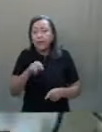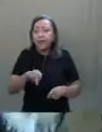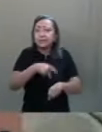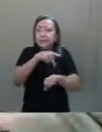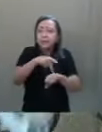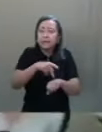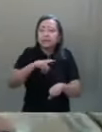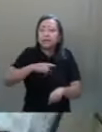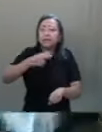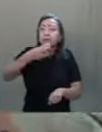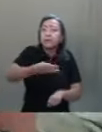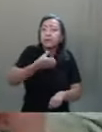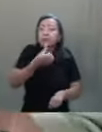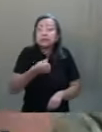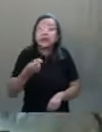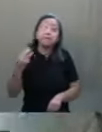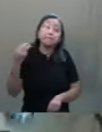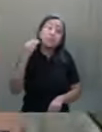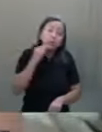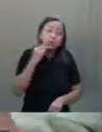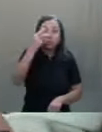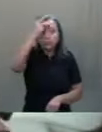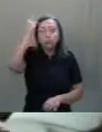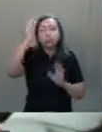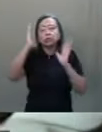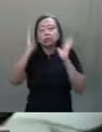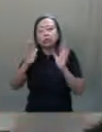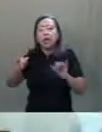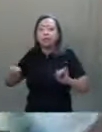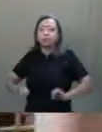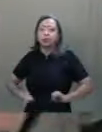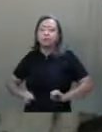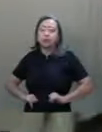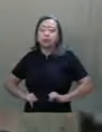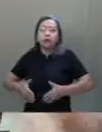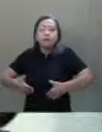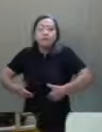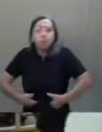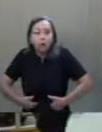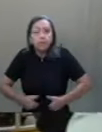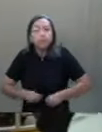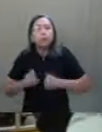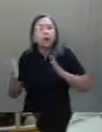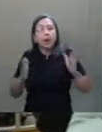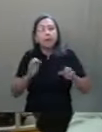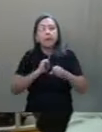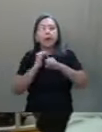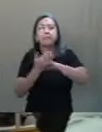36 milhões de pessoas, que já estão passando fome em uma época de pandemia.